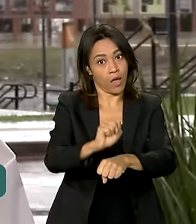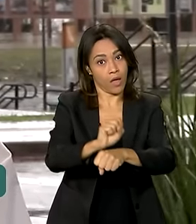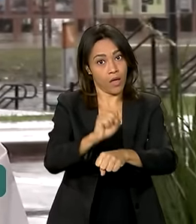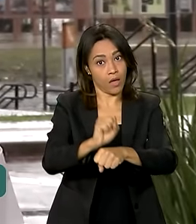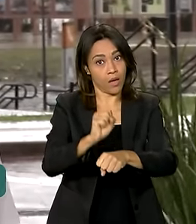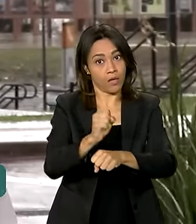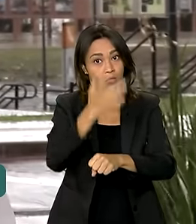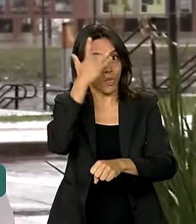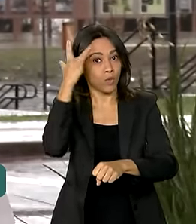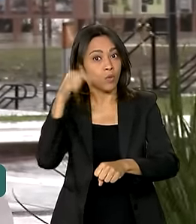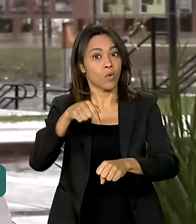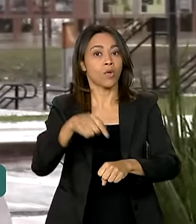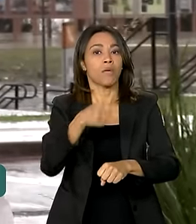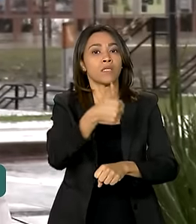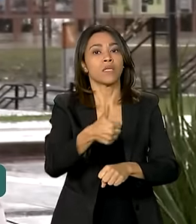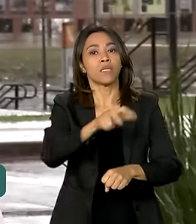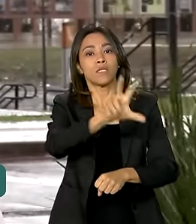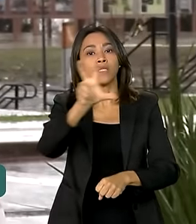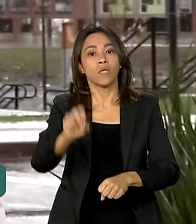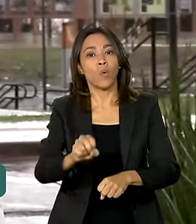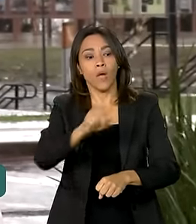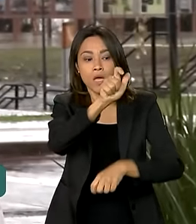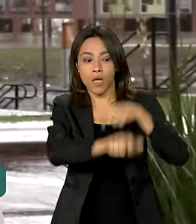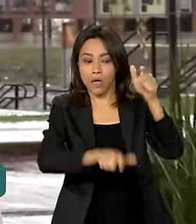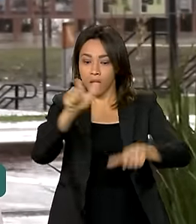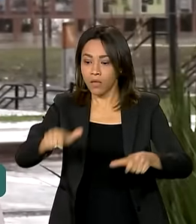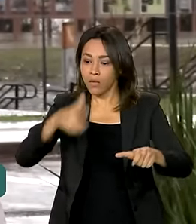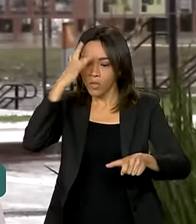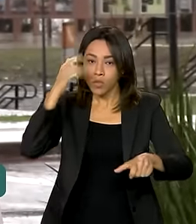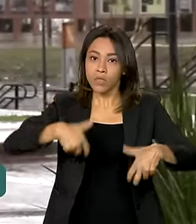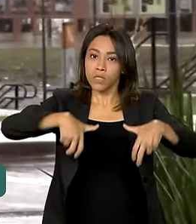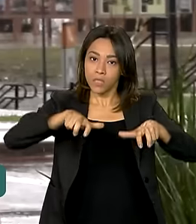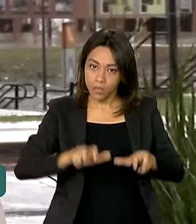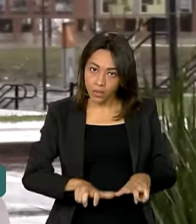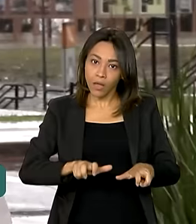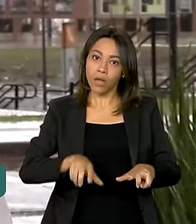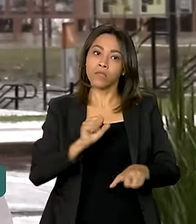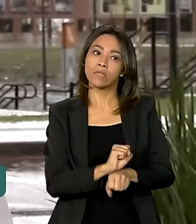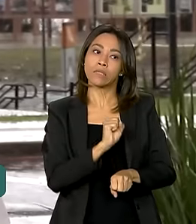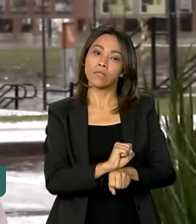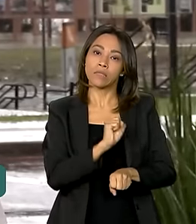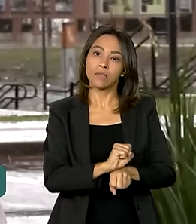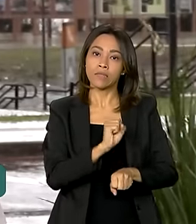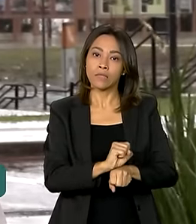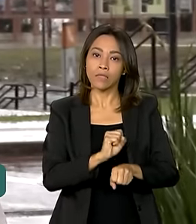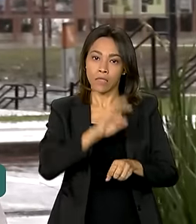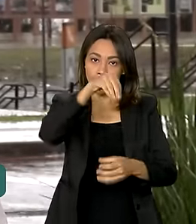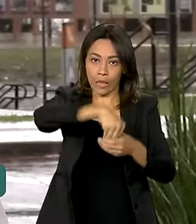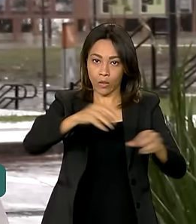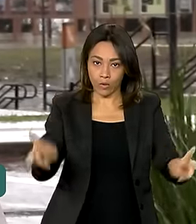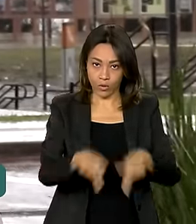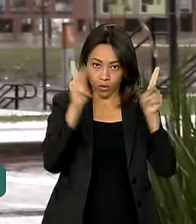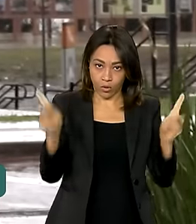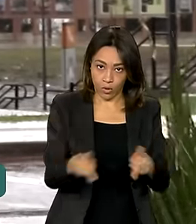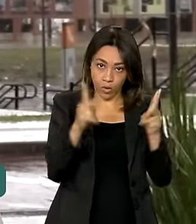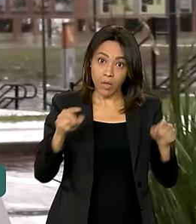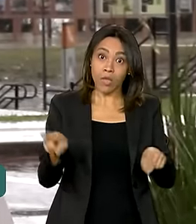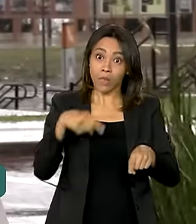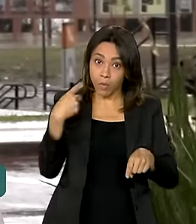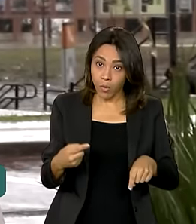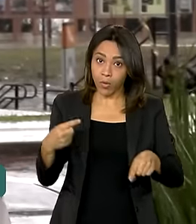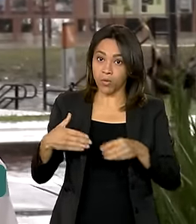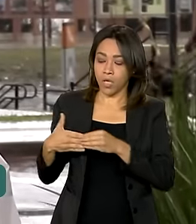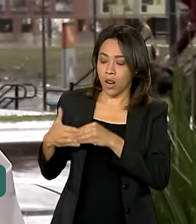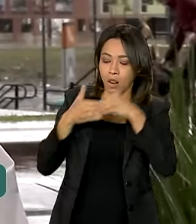capacidade para 150 passageiros sentados. No momento do embarque, os passageiros serão levados de ônibus